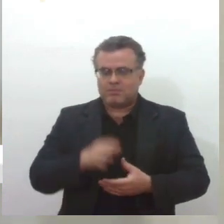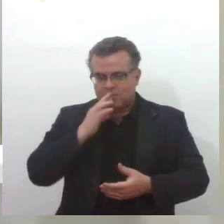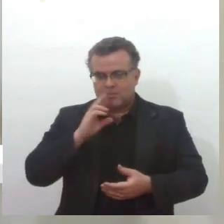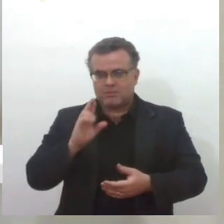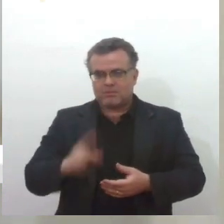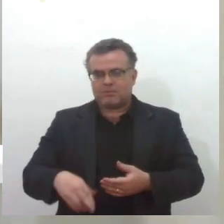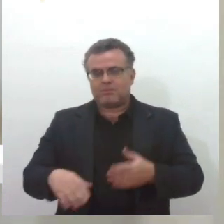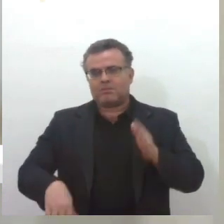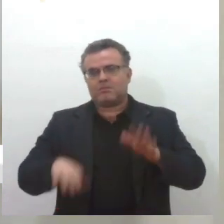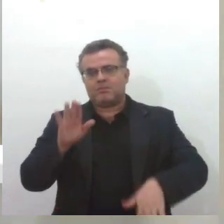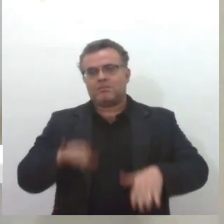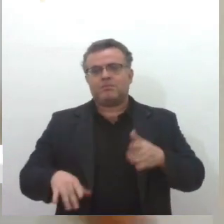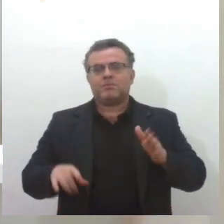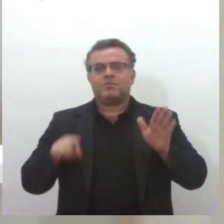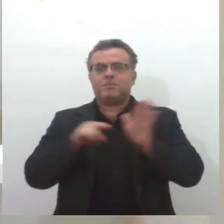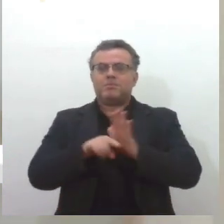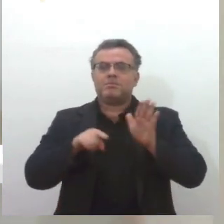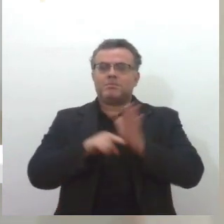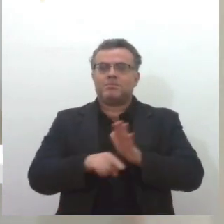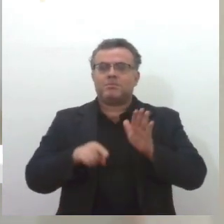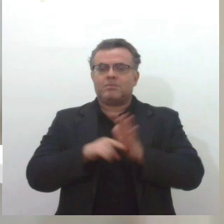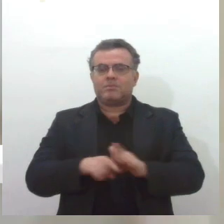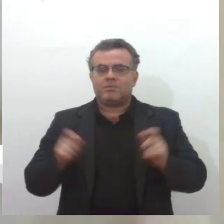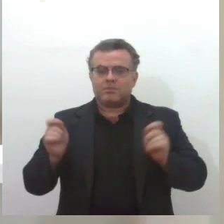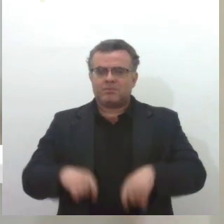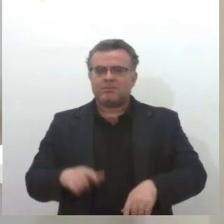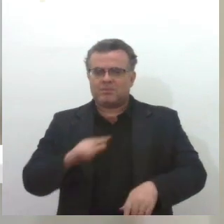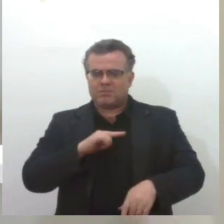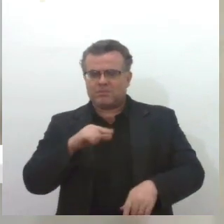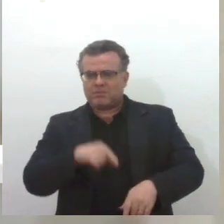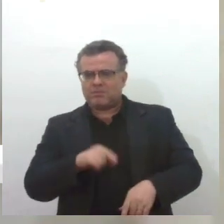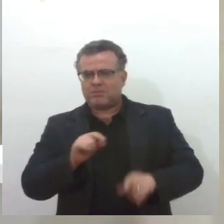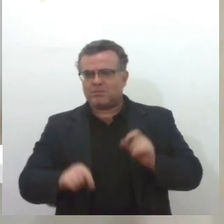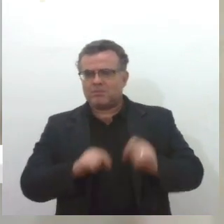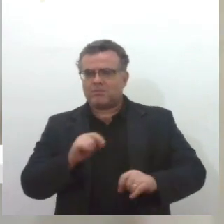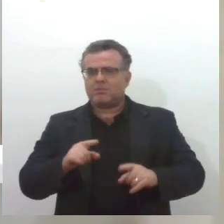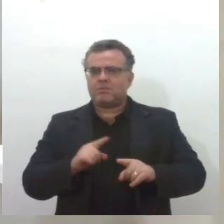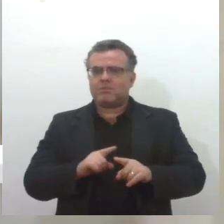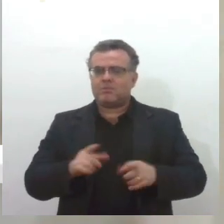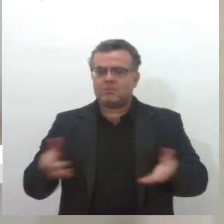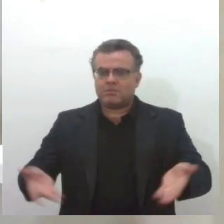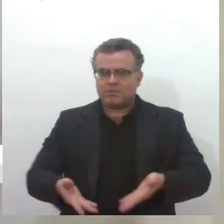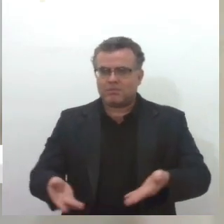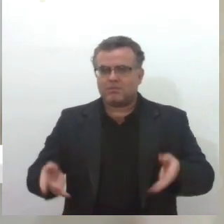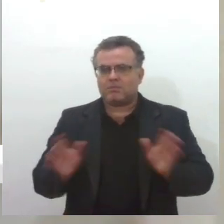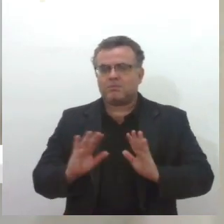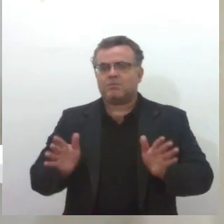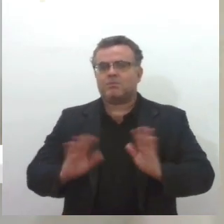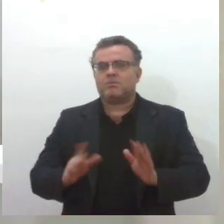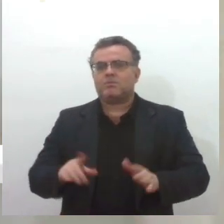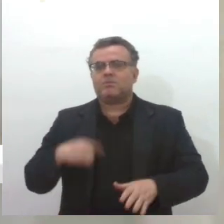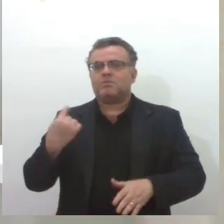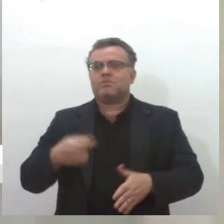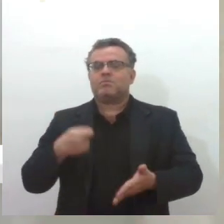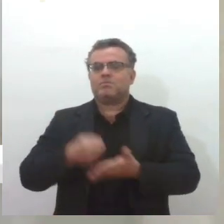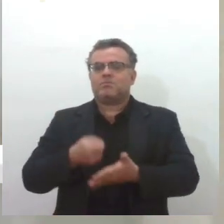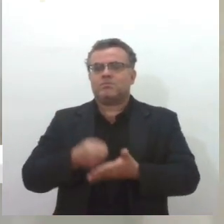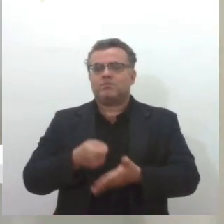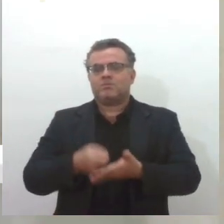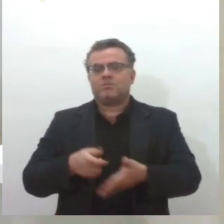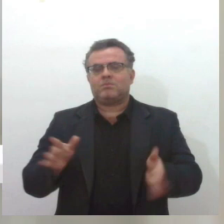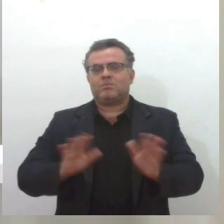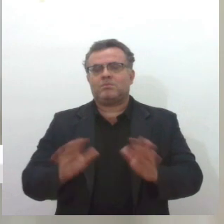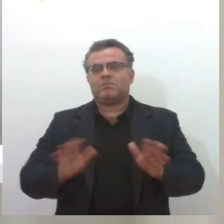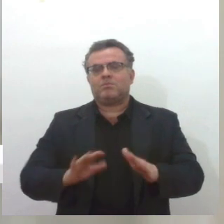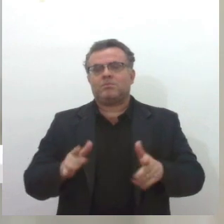muitas vezes a pessoa pergunta, será que vai ter? Eu acho que sim, vai ter, mas no momento certo. Não adianta também a gente forçar uma barra, forçar uma